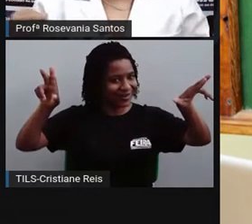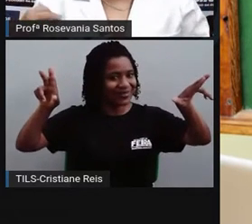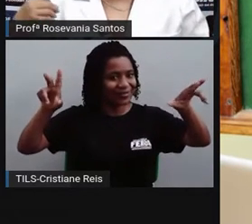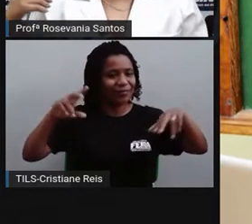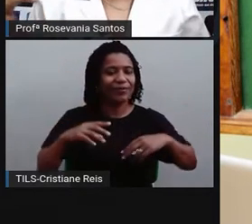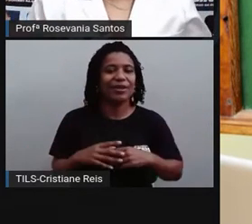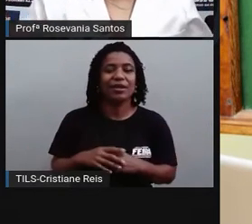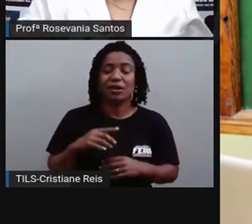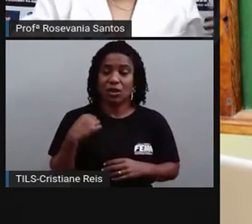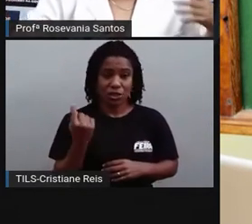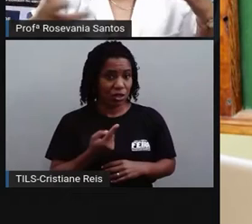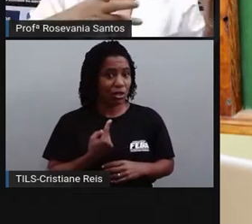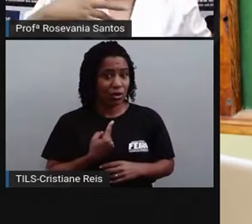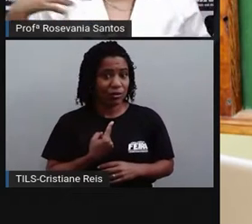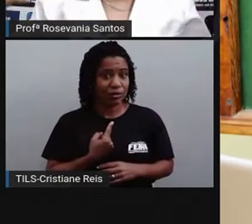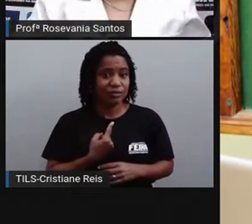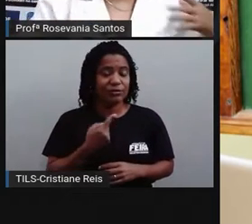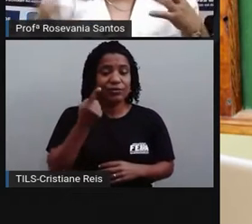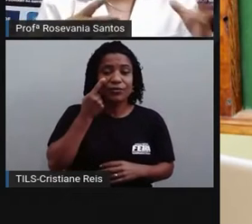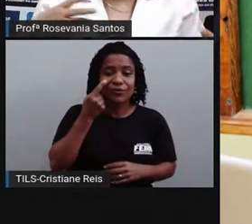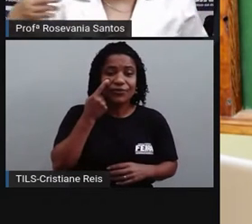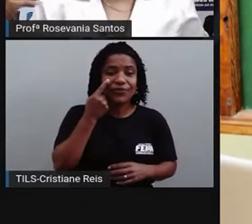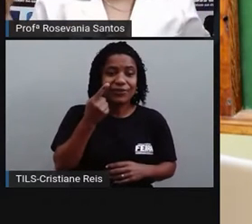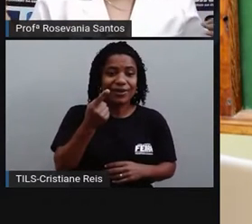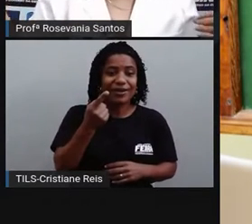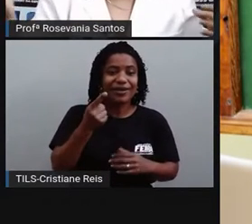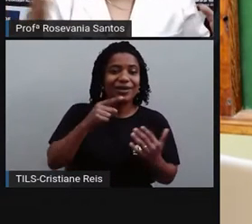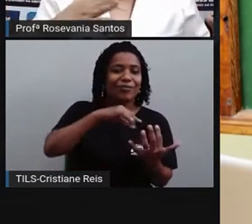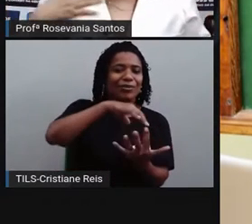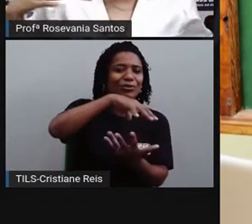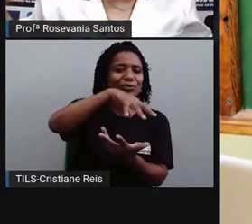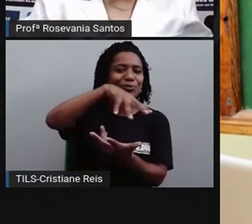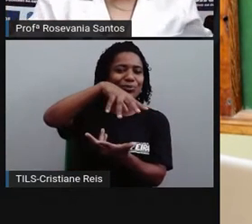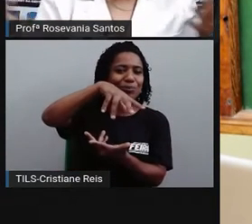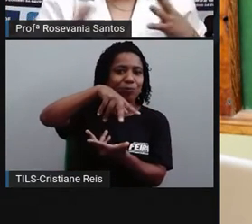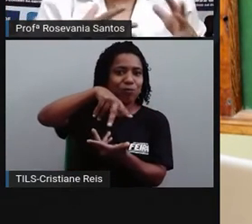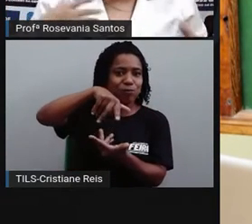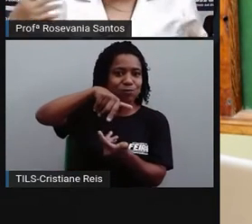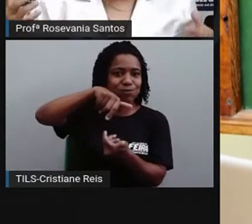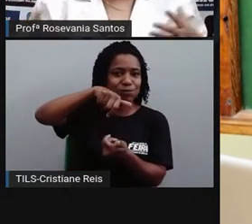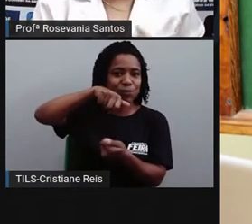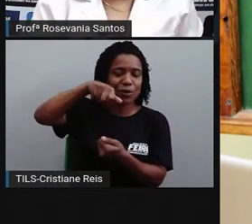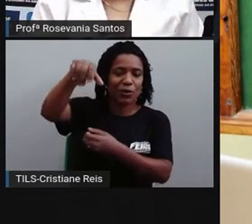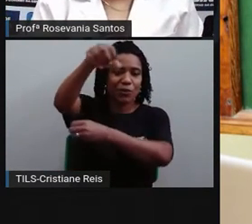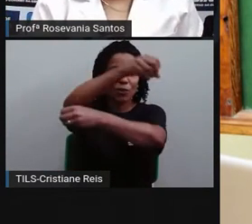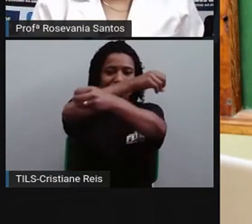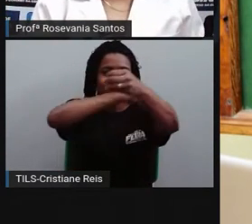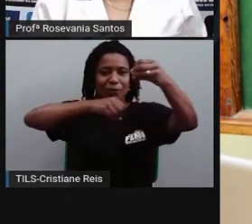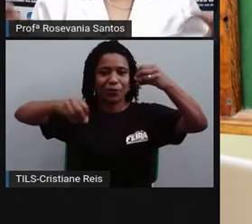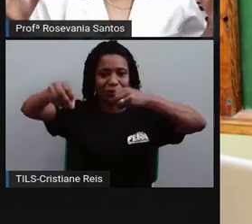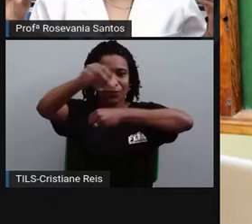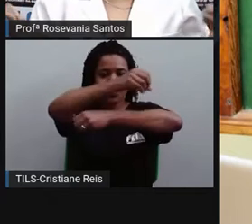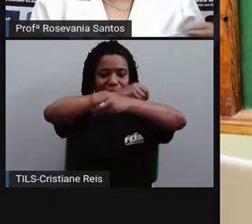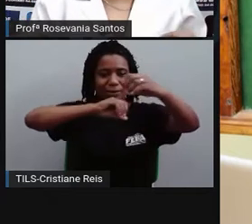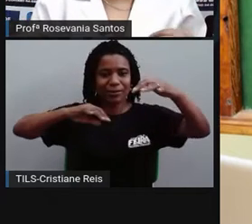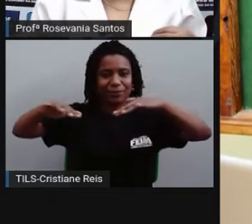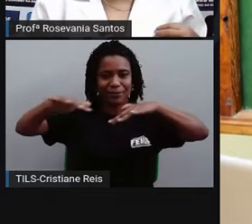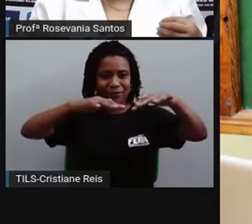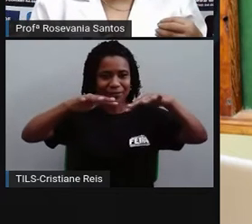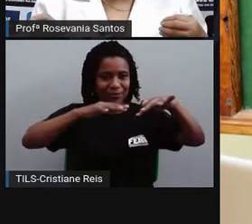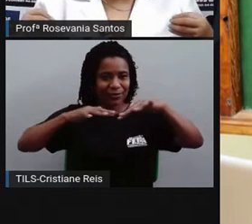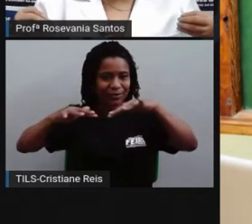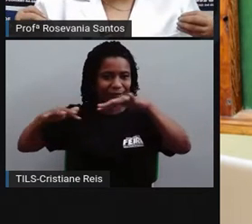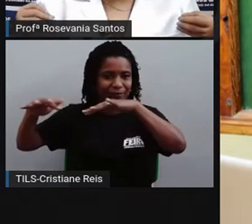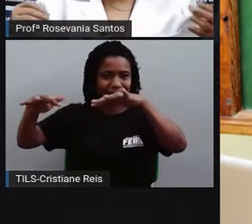A gente percebe que quando se viaja nessa rota, ele acaba tendo um movimento. A gente